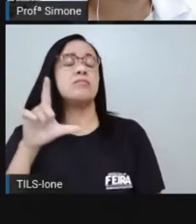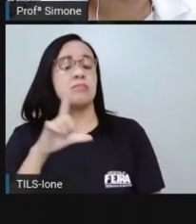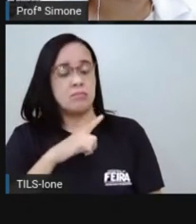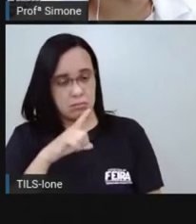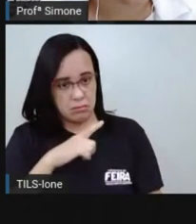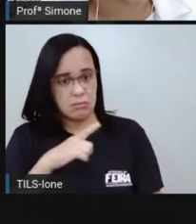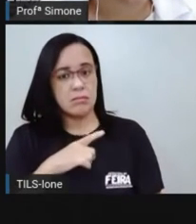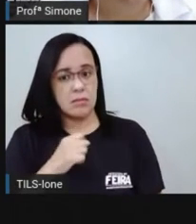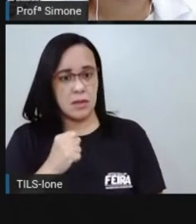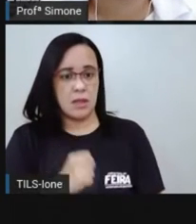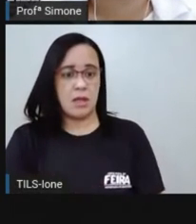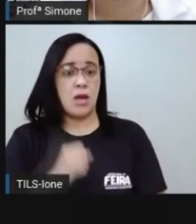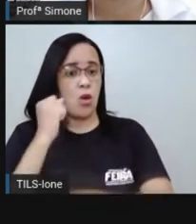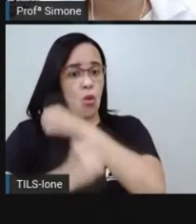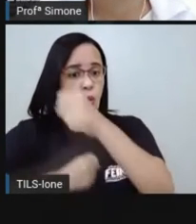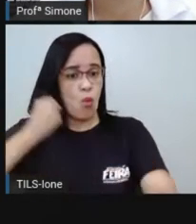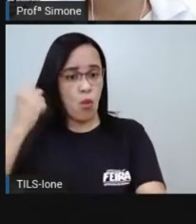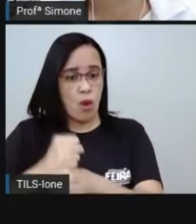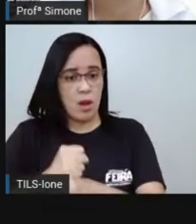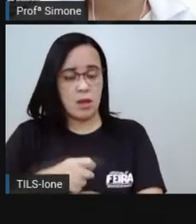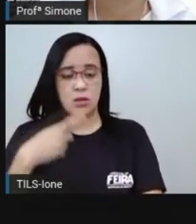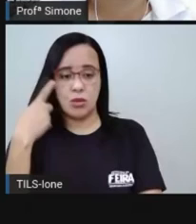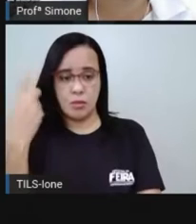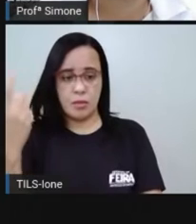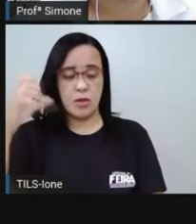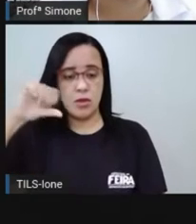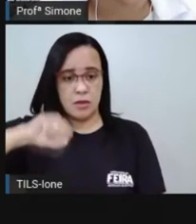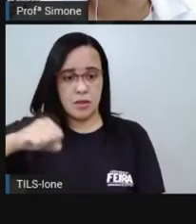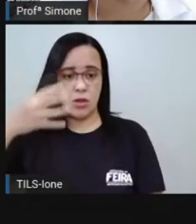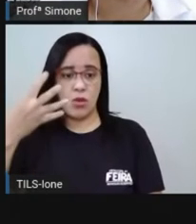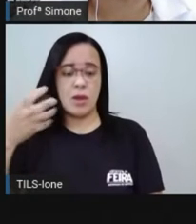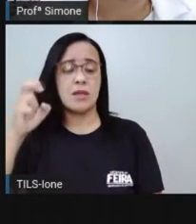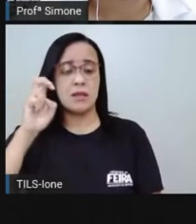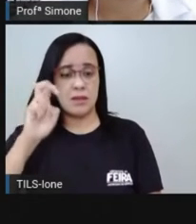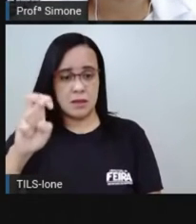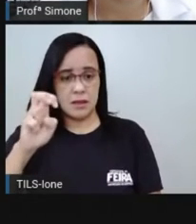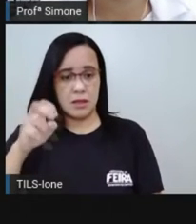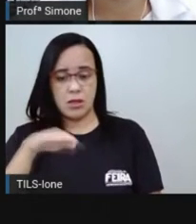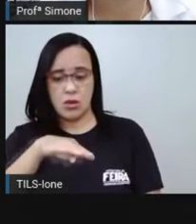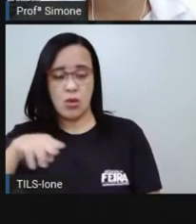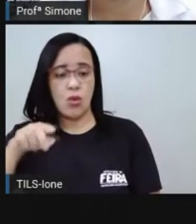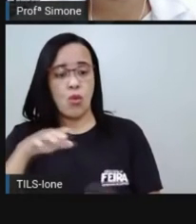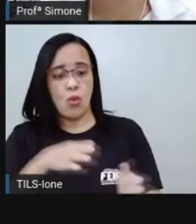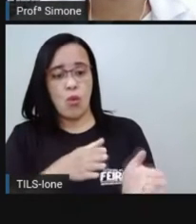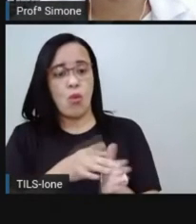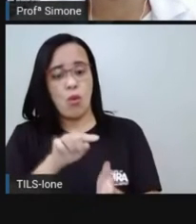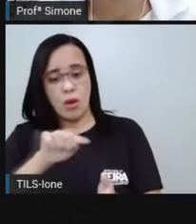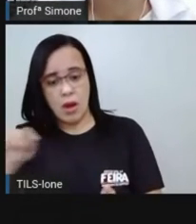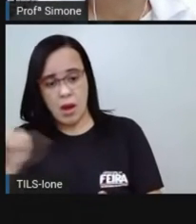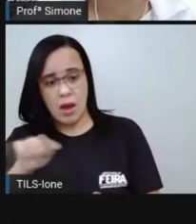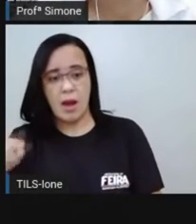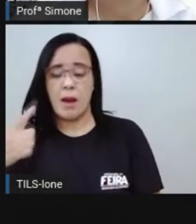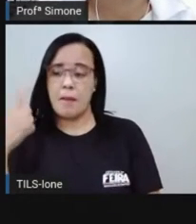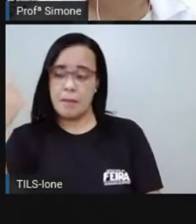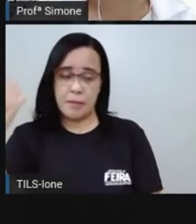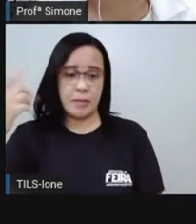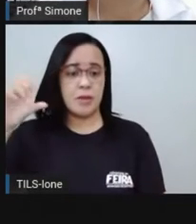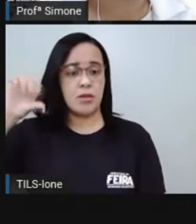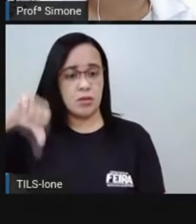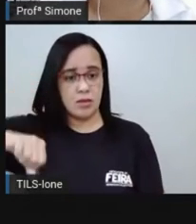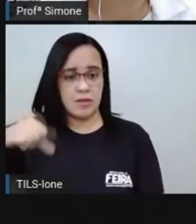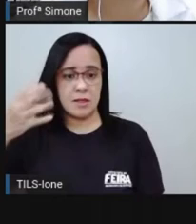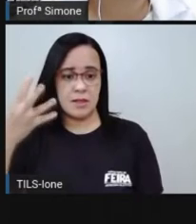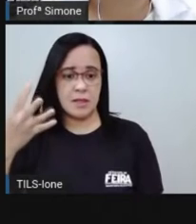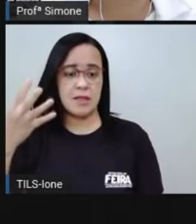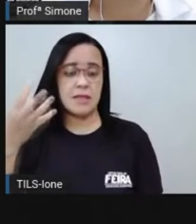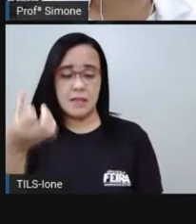1945 a 1964. essa época ela é chamada às